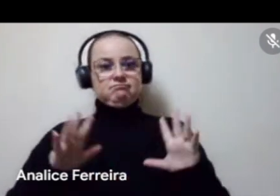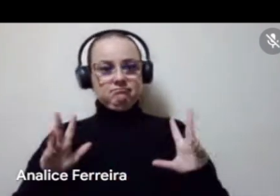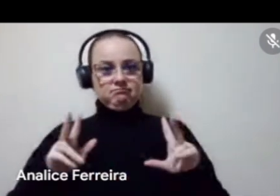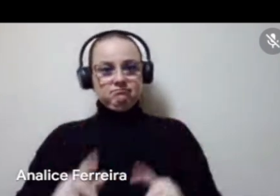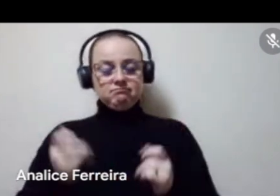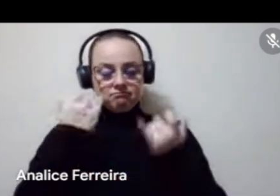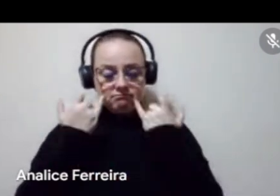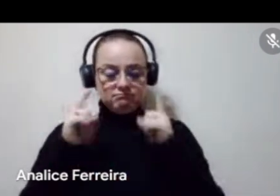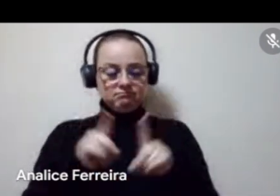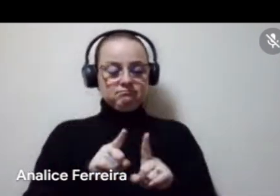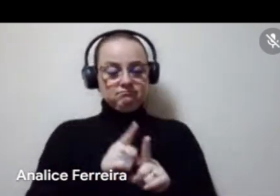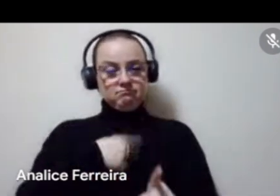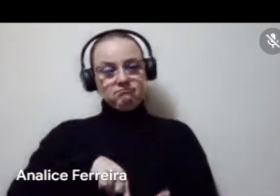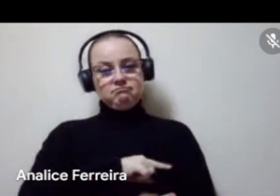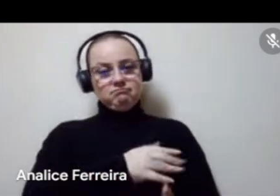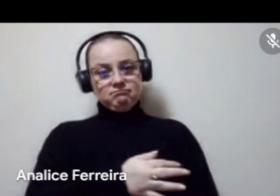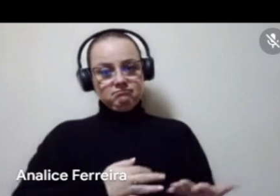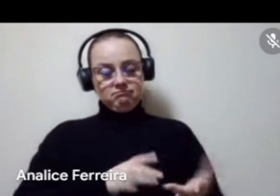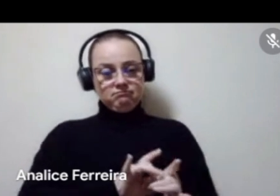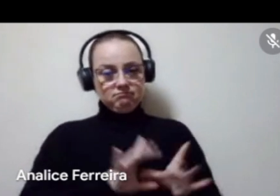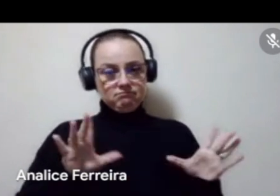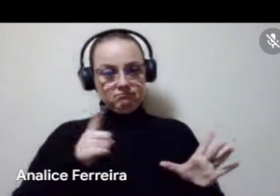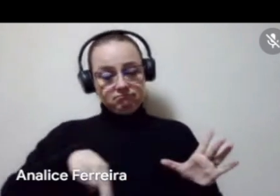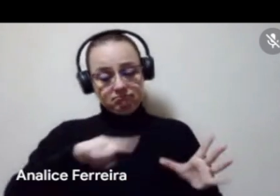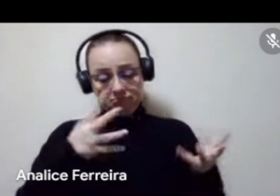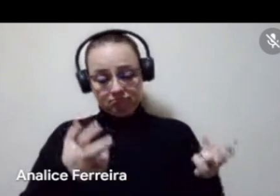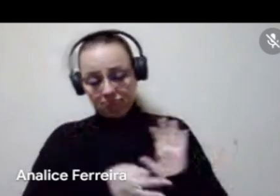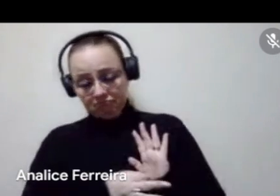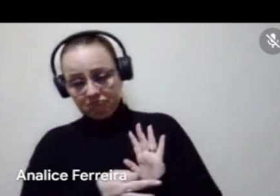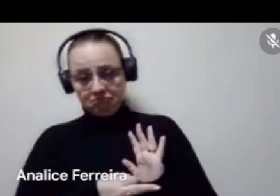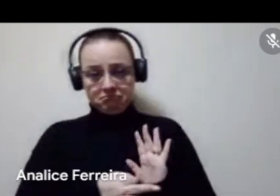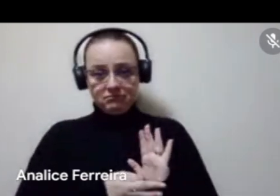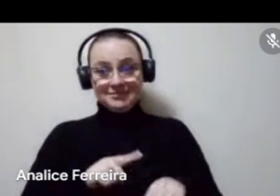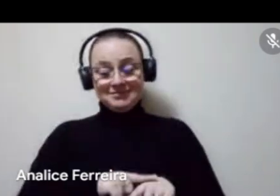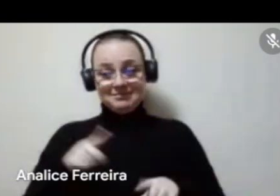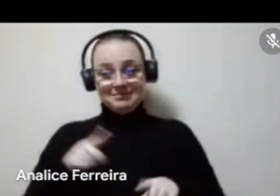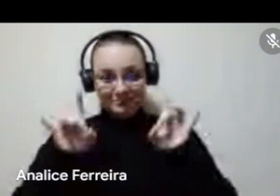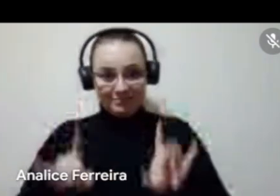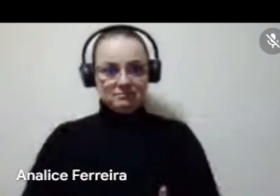paralelo o nosso formuleiro também está disponível para que vocês opinem mais especificamente